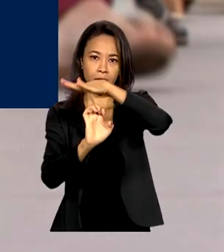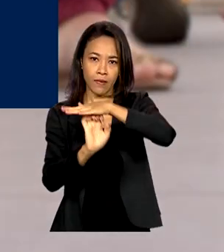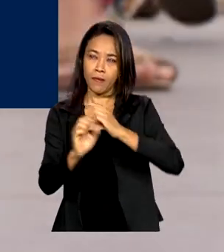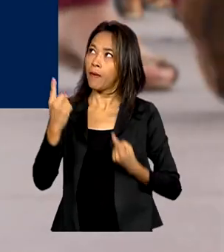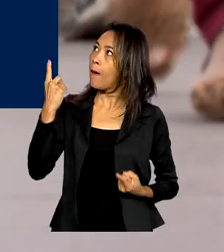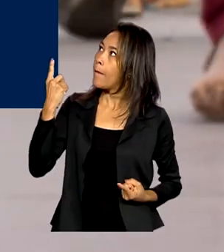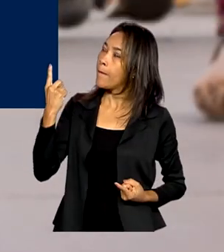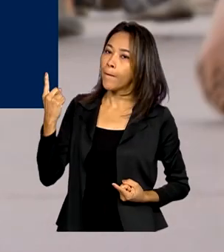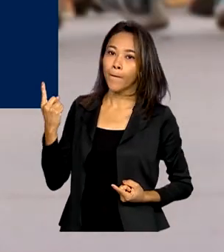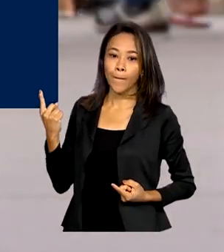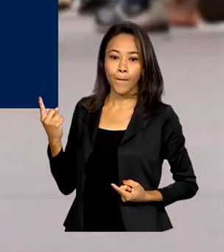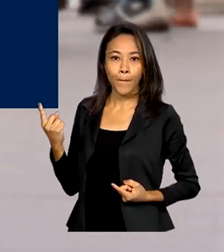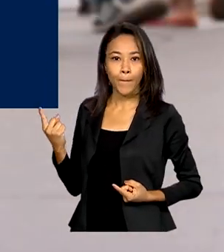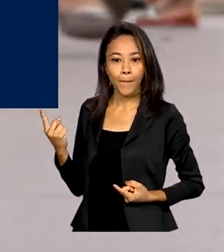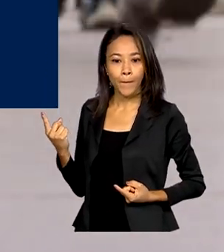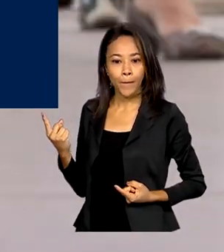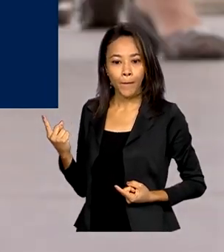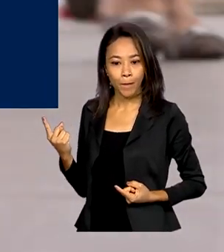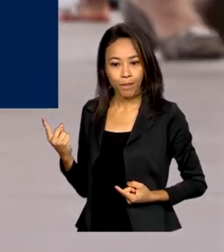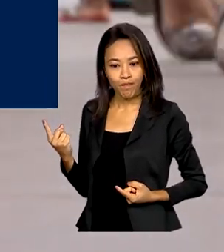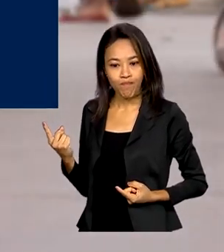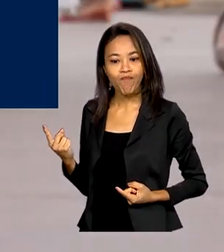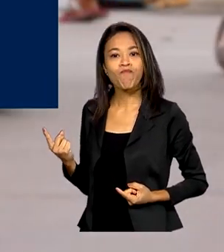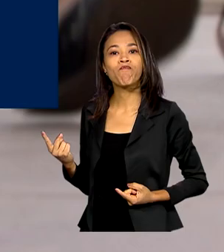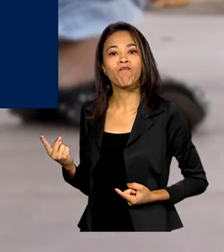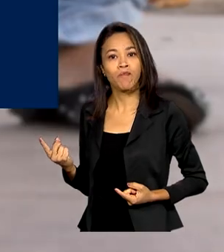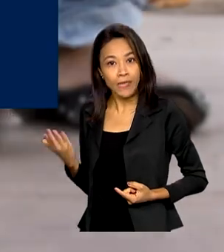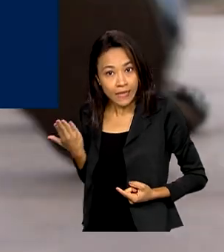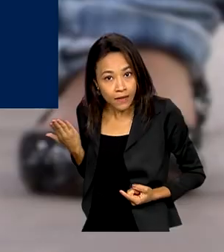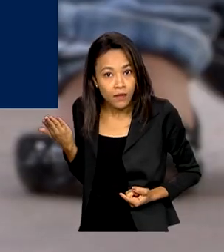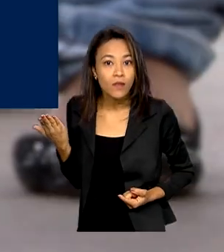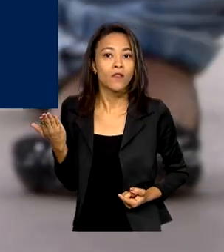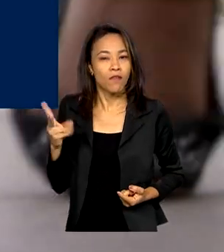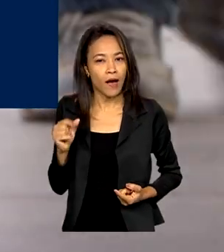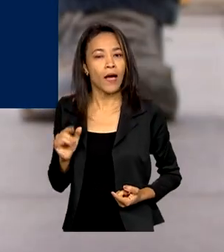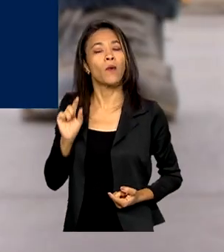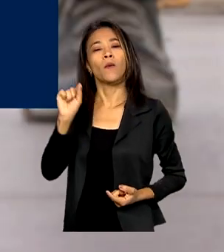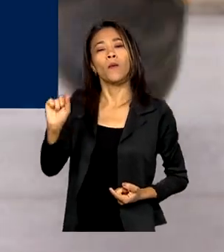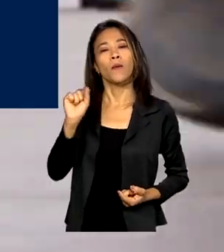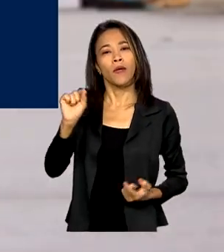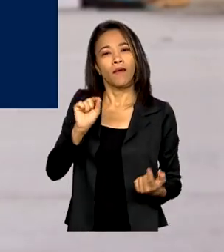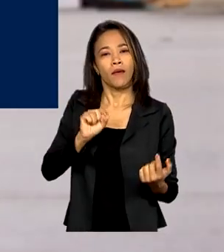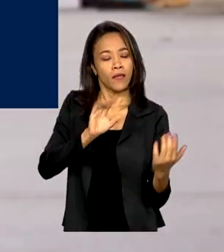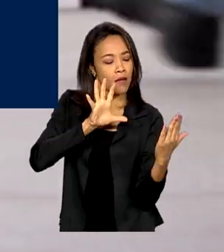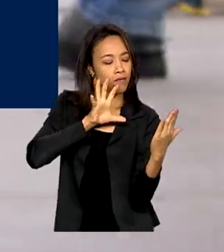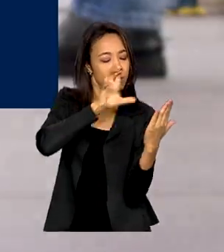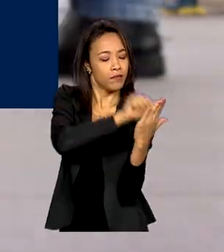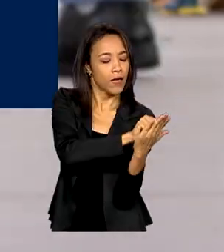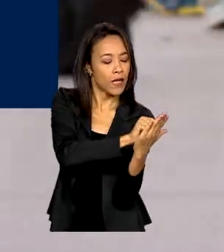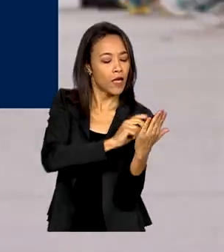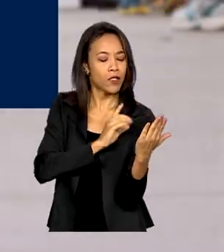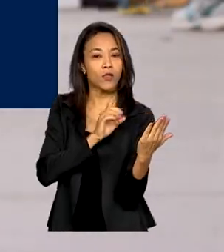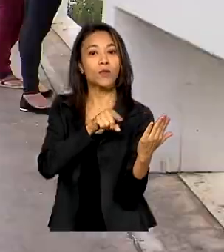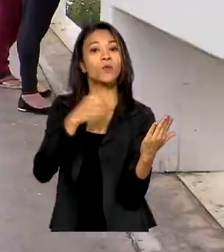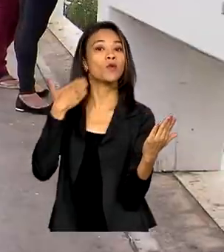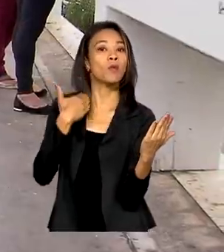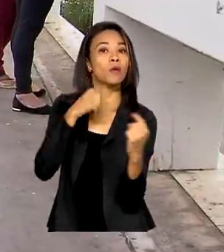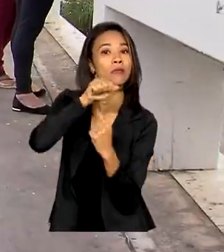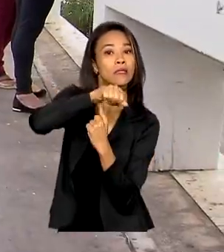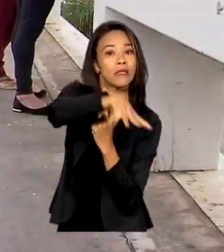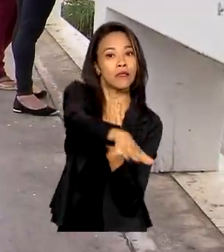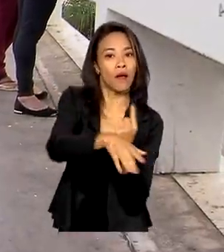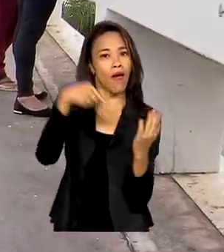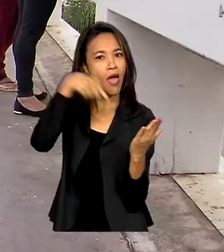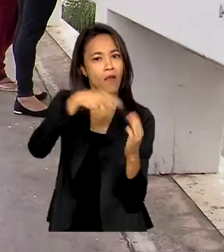de dados, como o SPC e o Serasa, vão passar a fazer parte do cadastro positivo do Banco Central. A